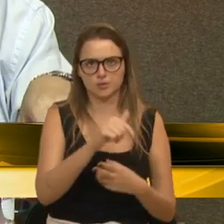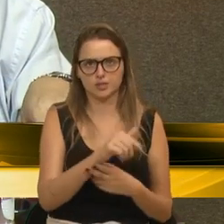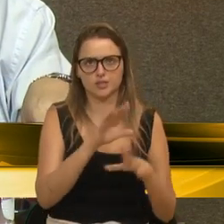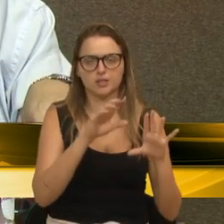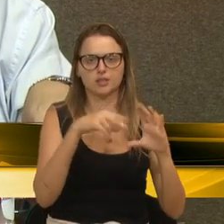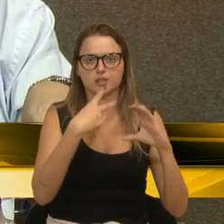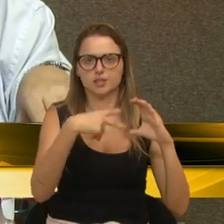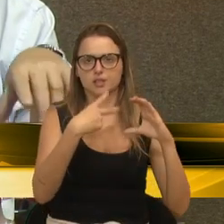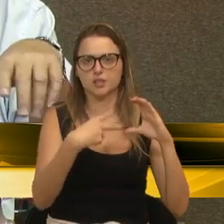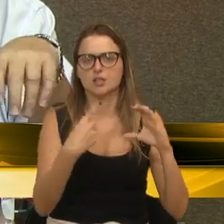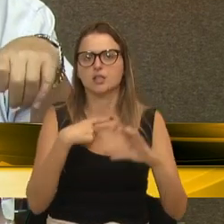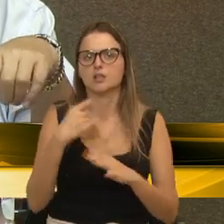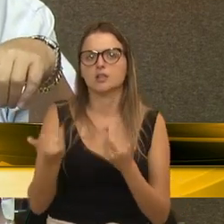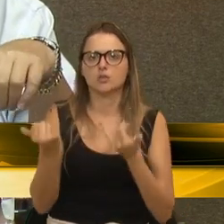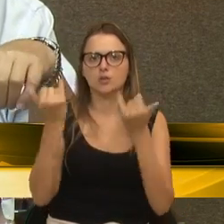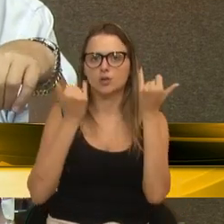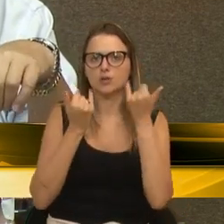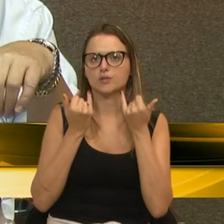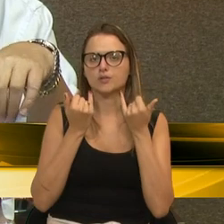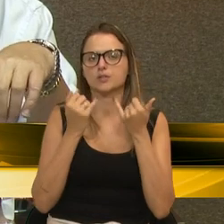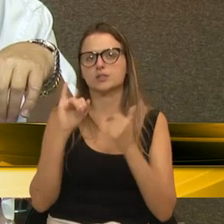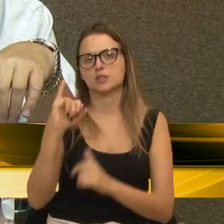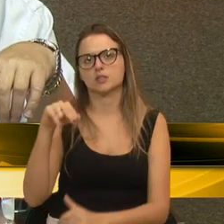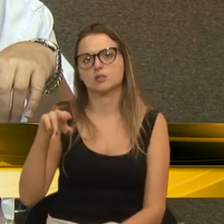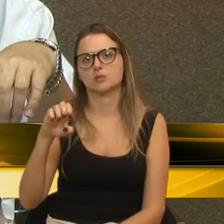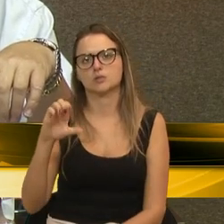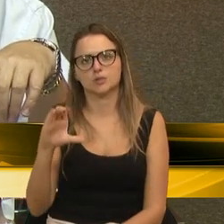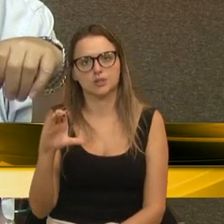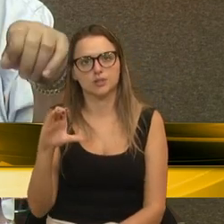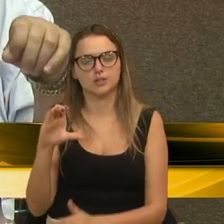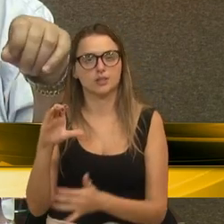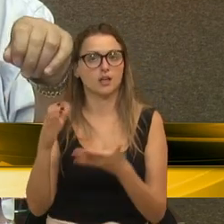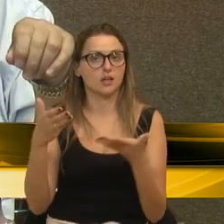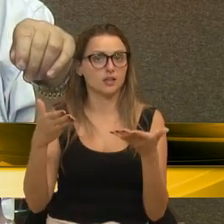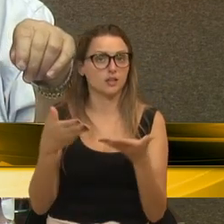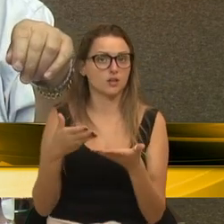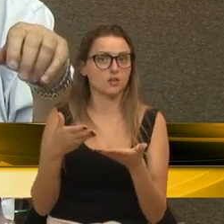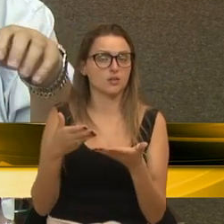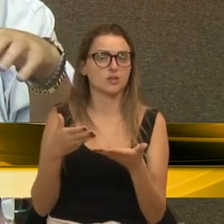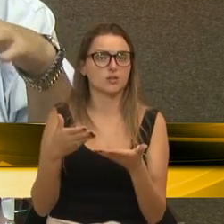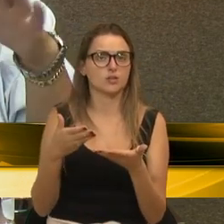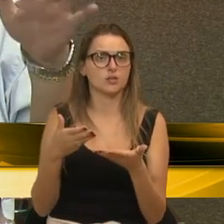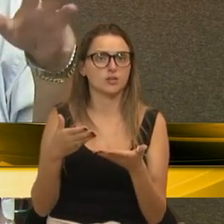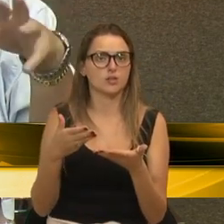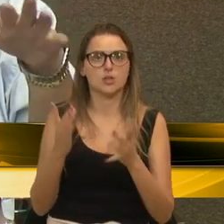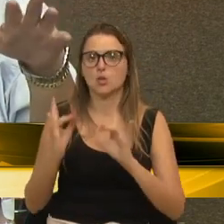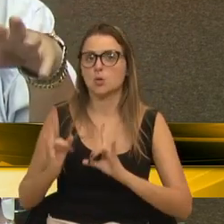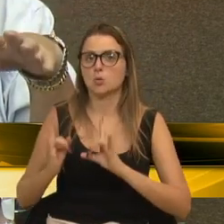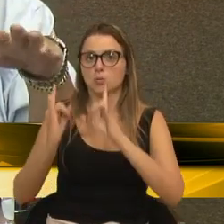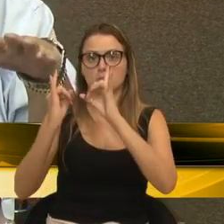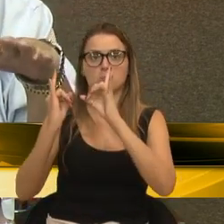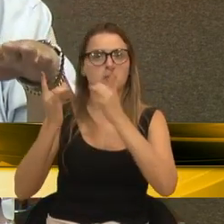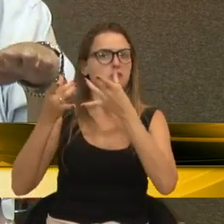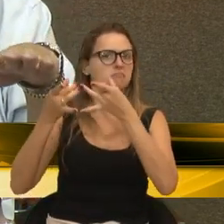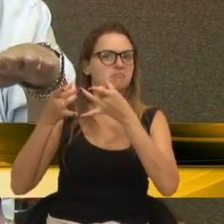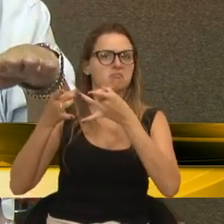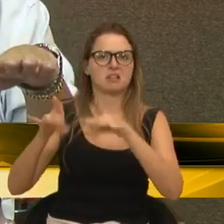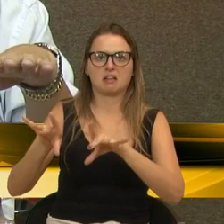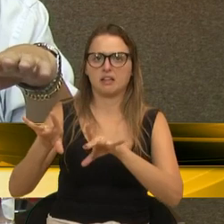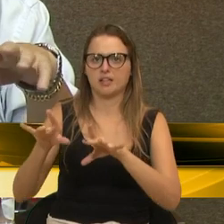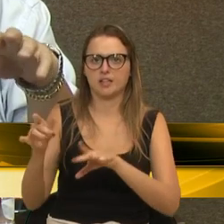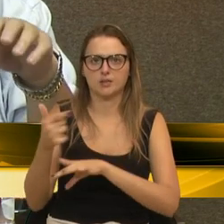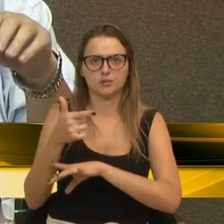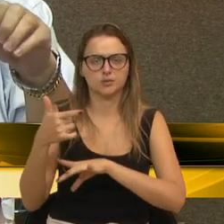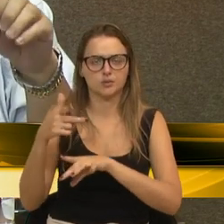Me passaram essa informação de que o prédio lá estava totalmente abandonado,